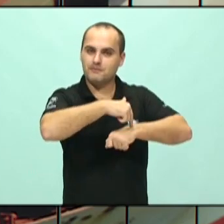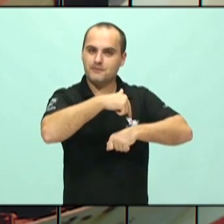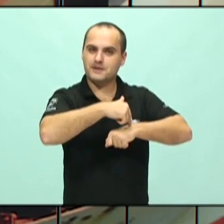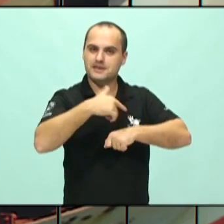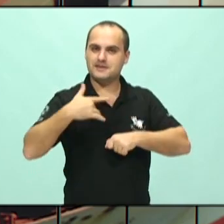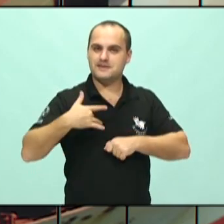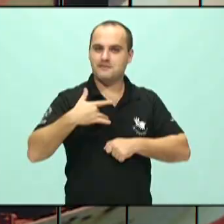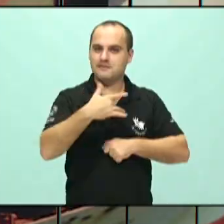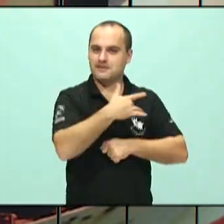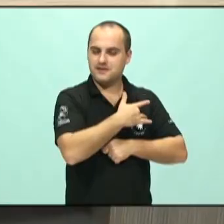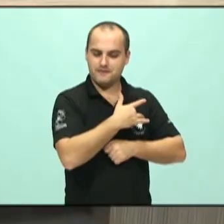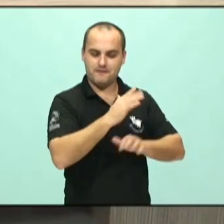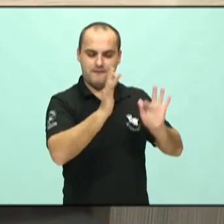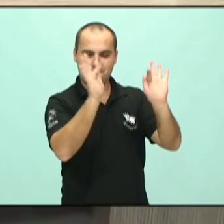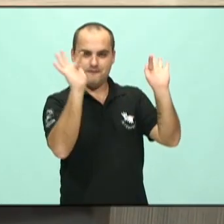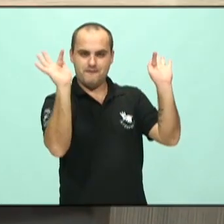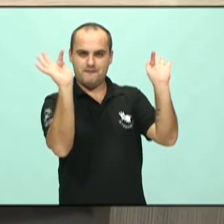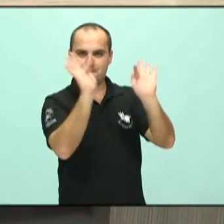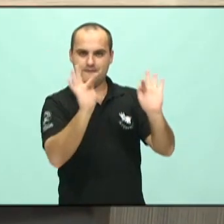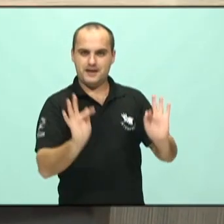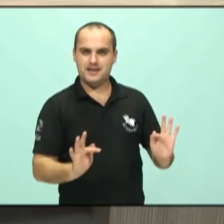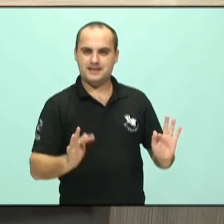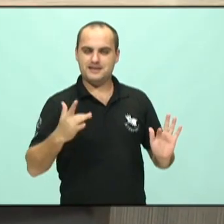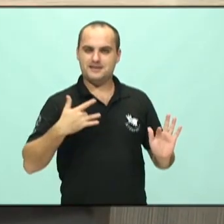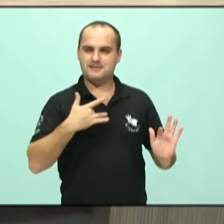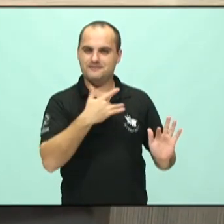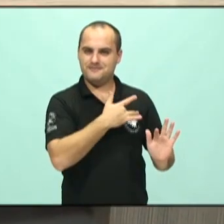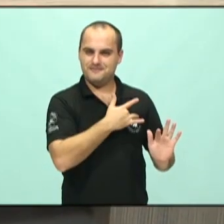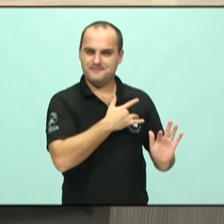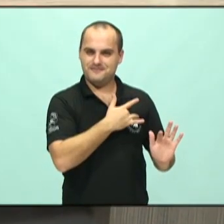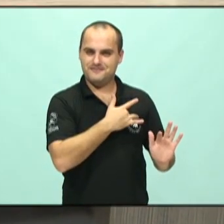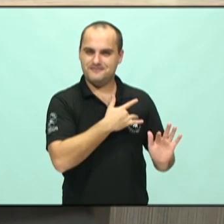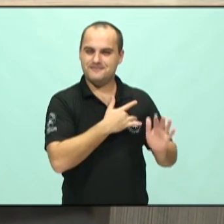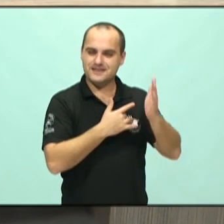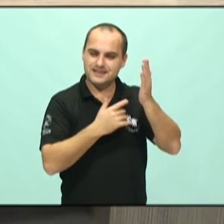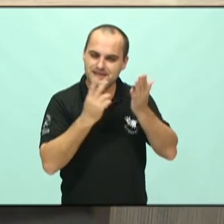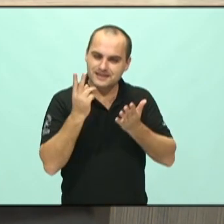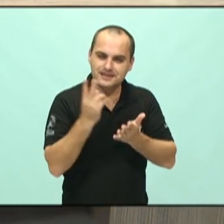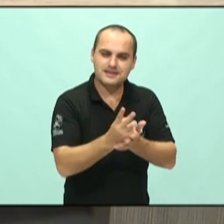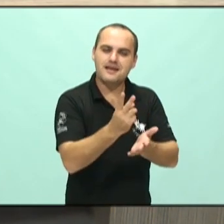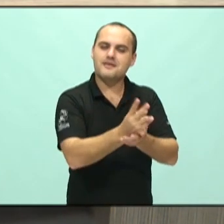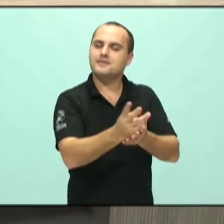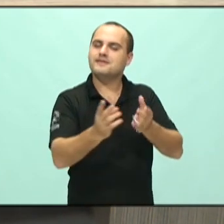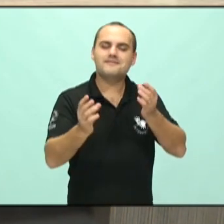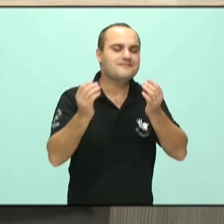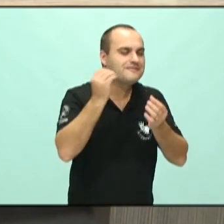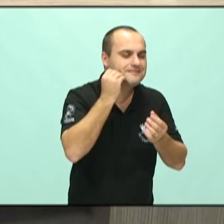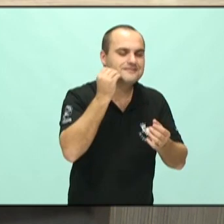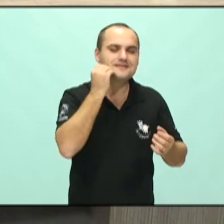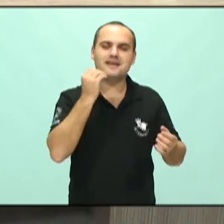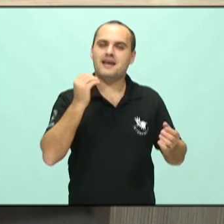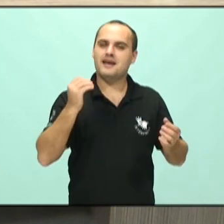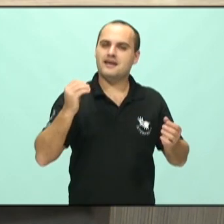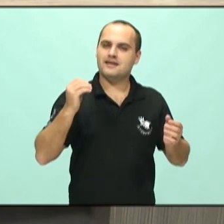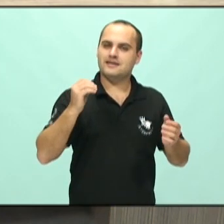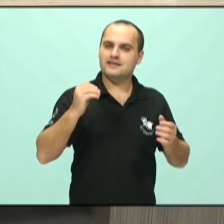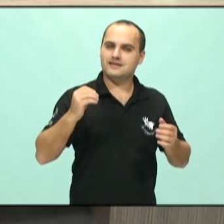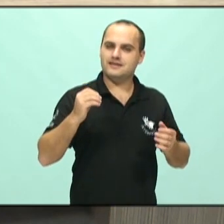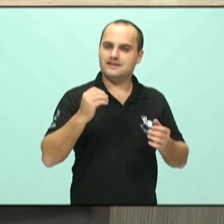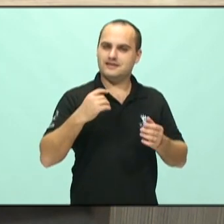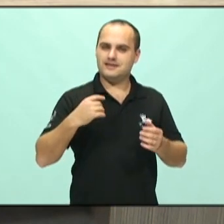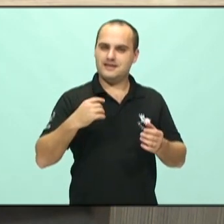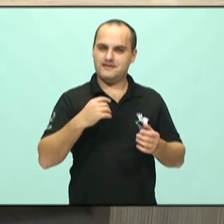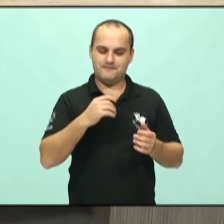fazermos felizes. O ser humano ele sempre está buscando a felicidade. E eu acredito que a gente tem uma carência que é essencial